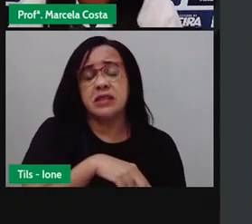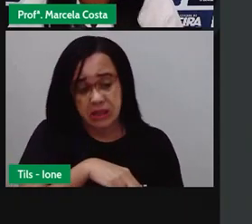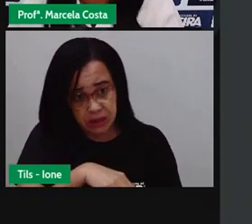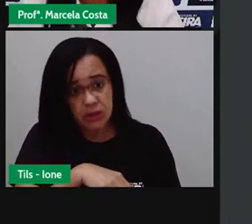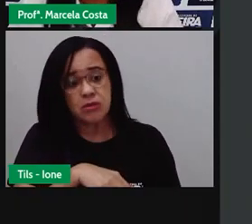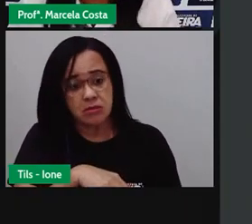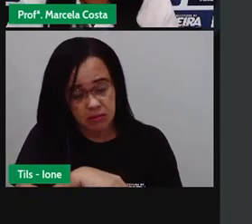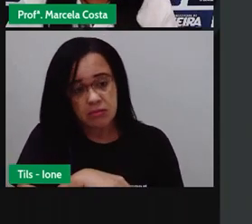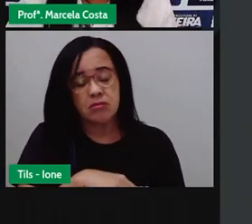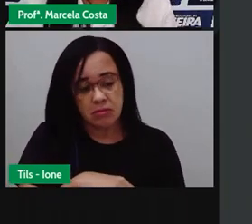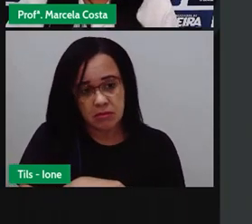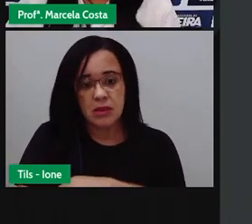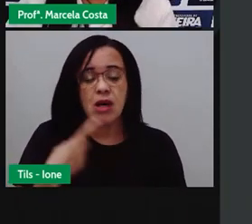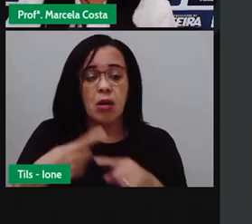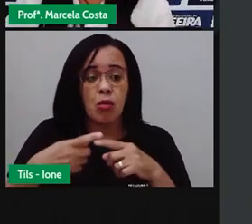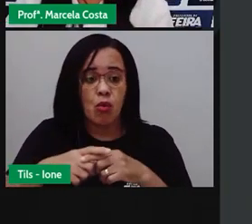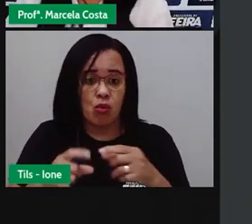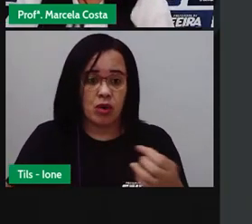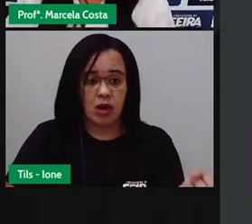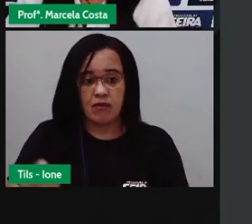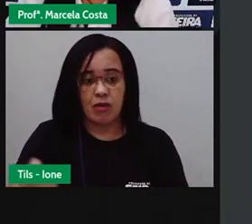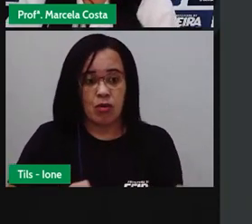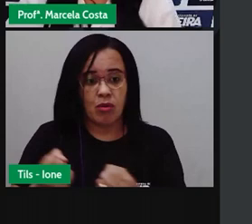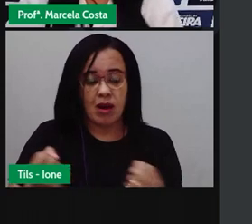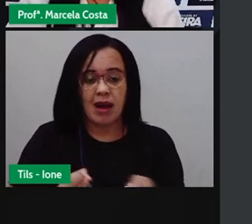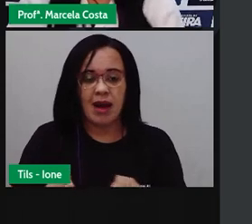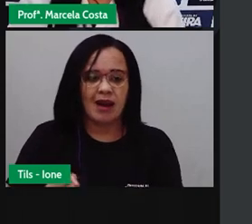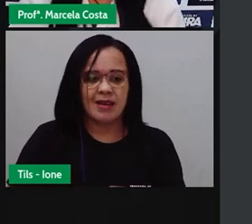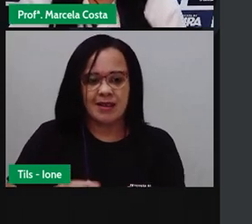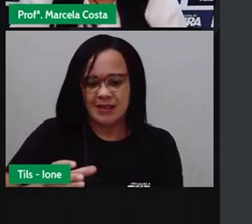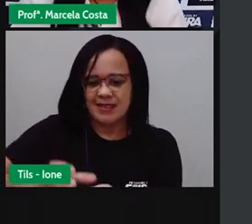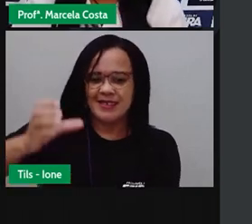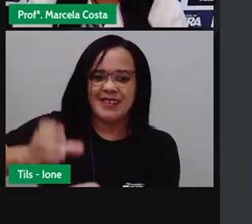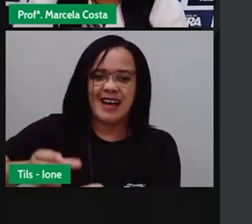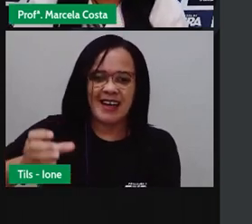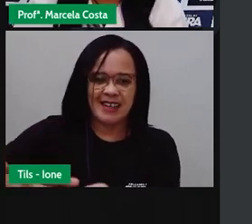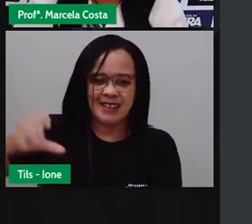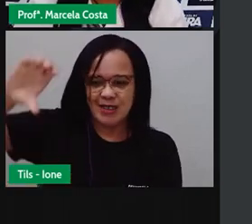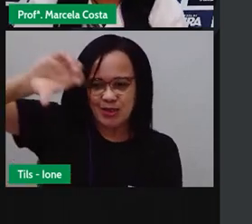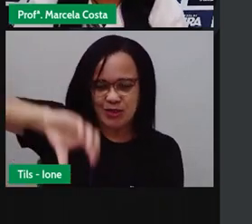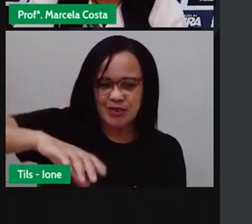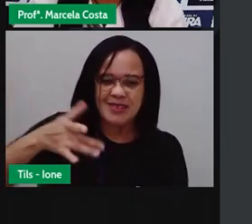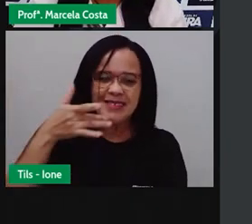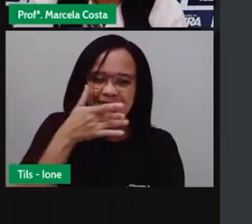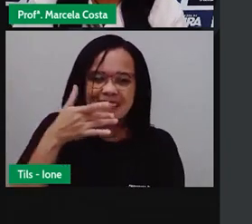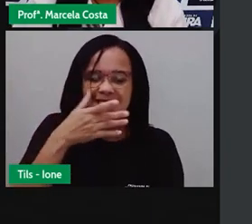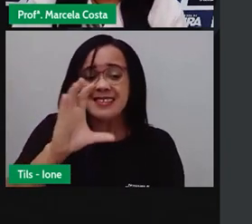caldo de cana do Zé e não tomar um copo bem gelado.